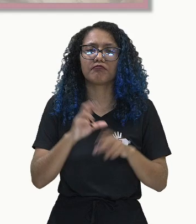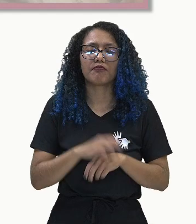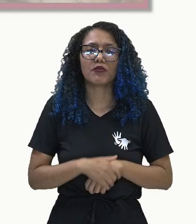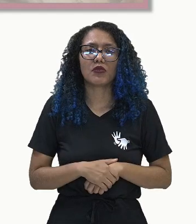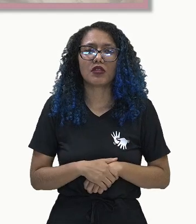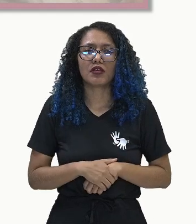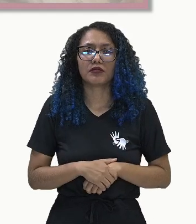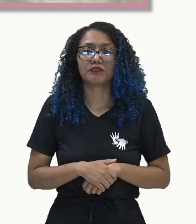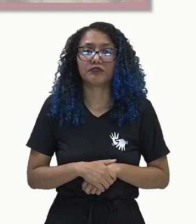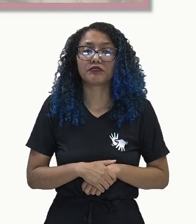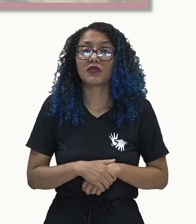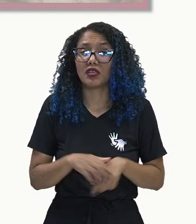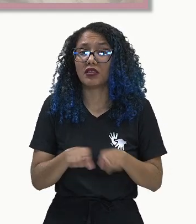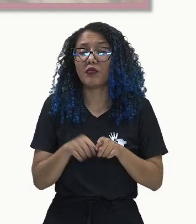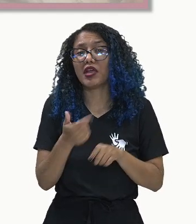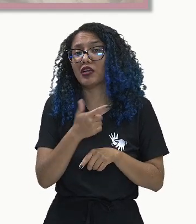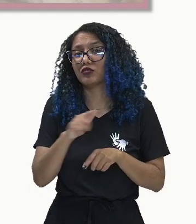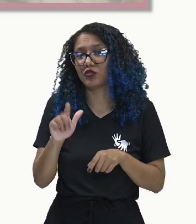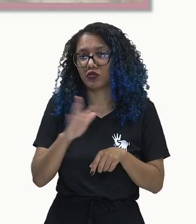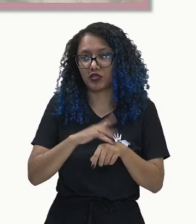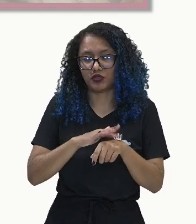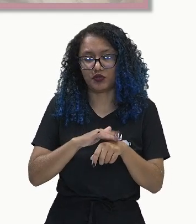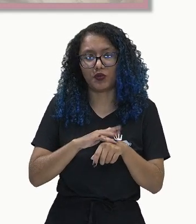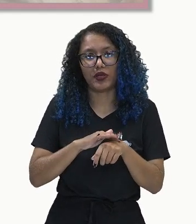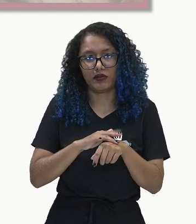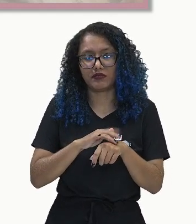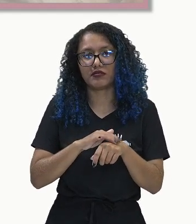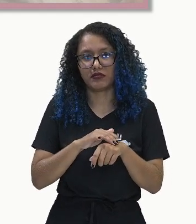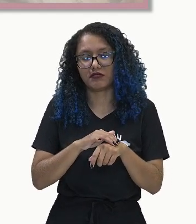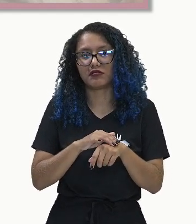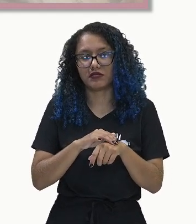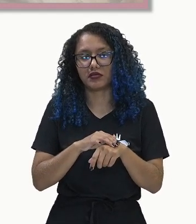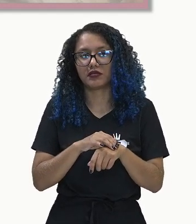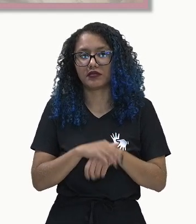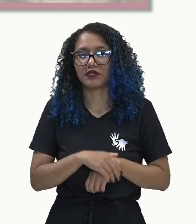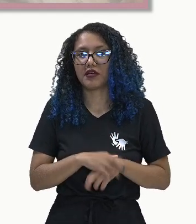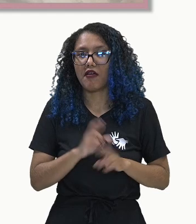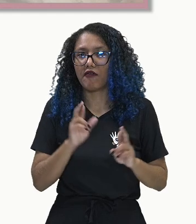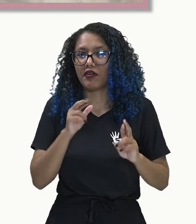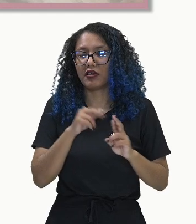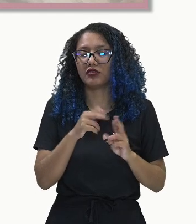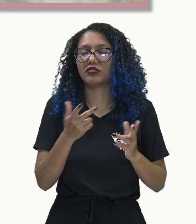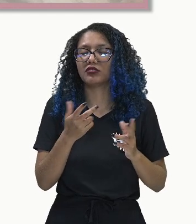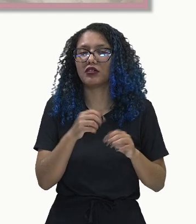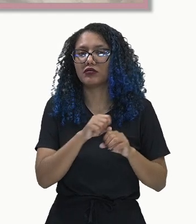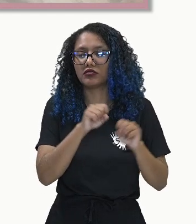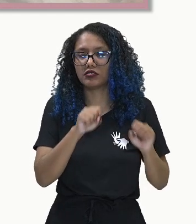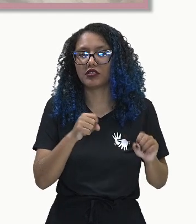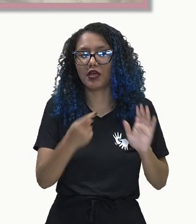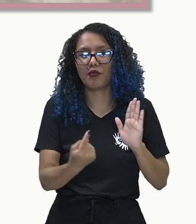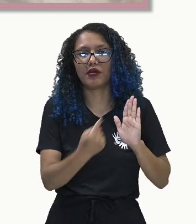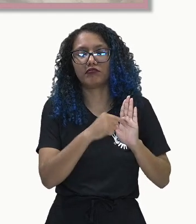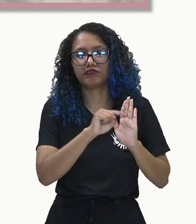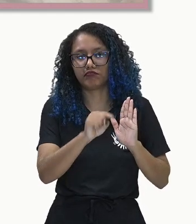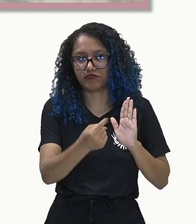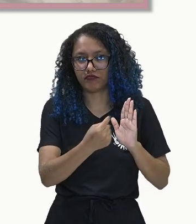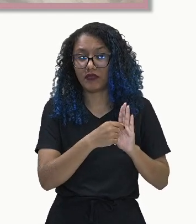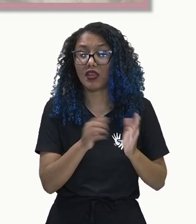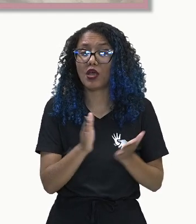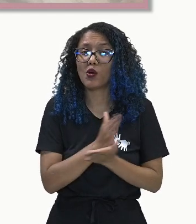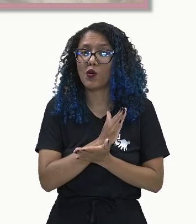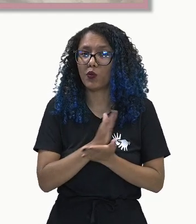que a gente apresentou aí relacionadas ao sistema imune. Então aí são alguns fatores que vão